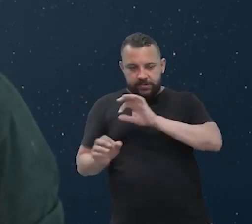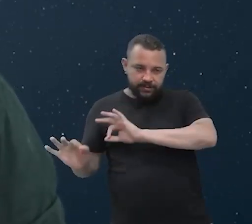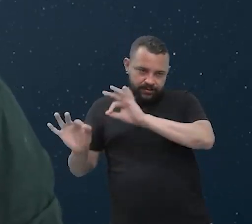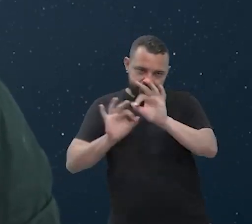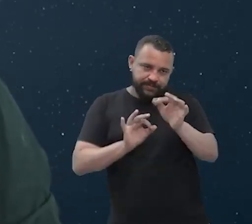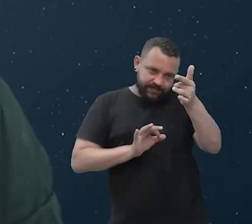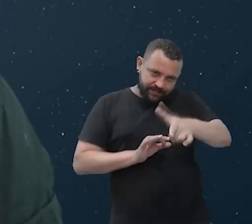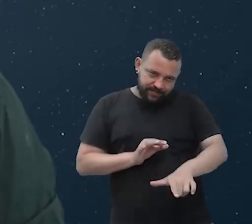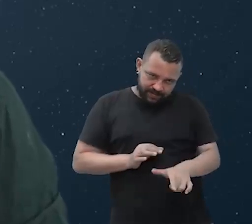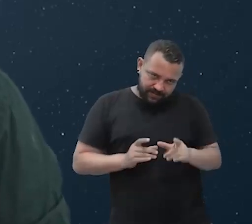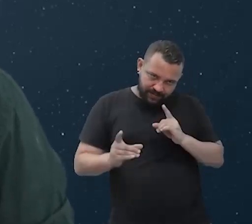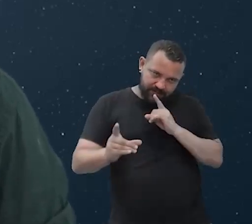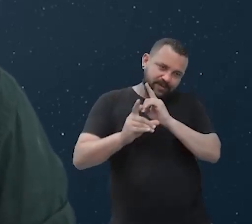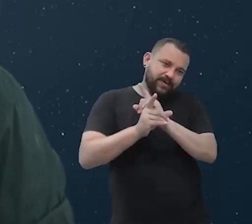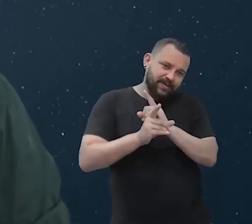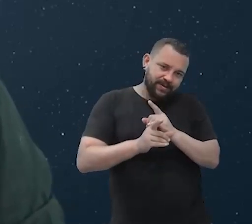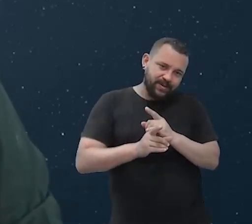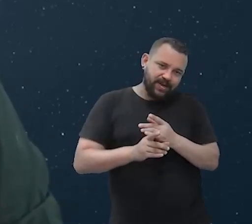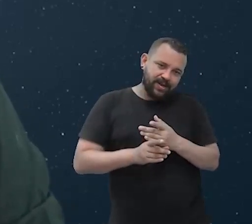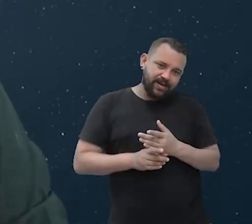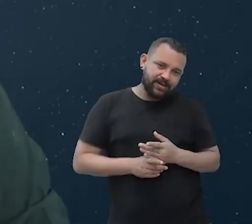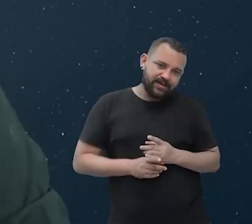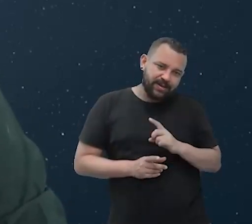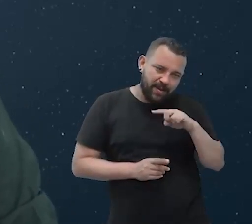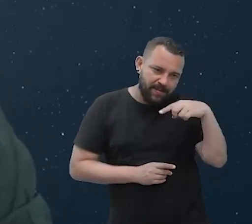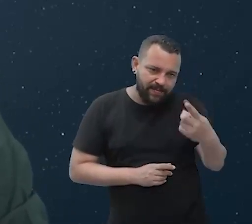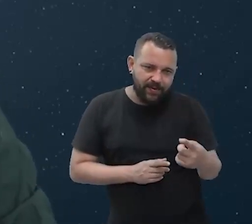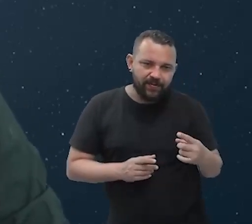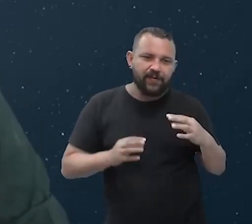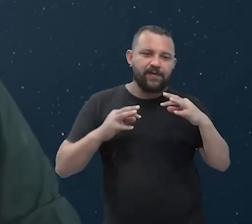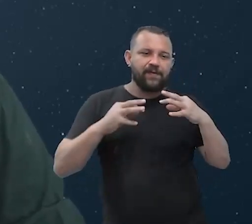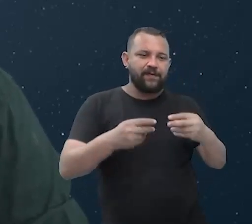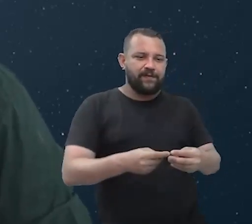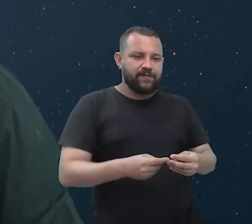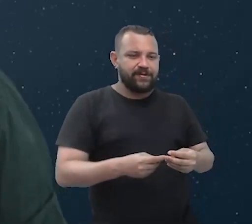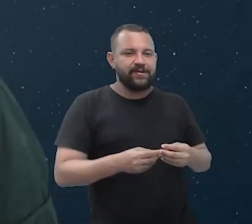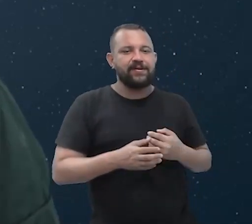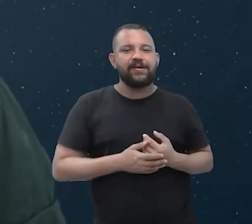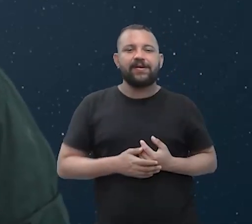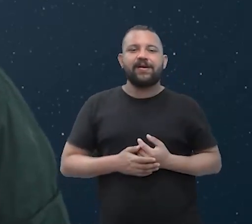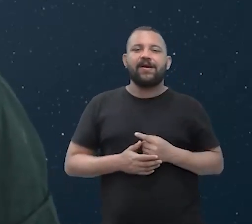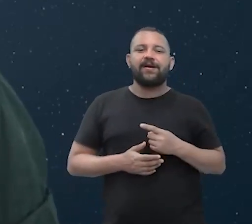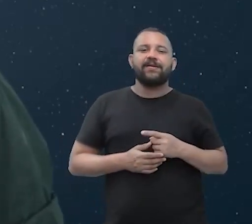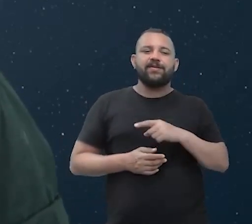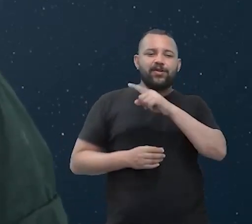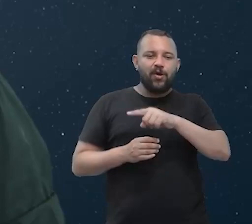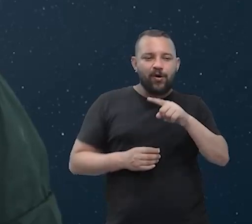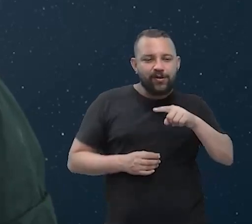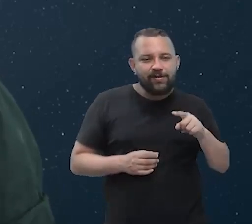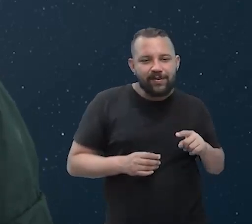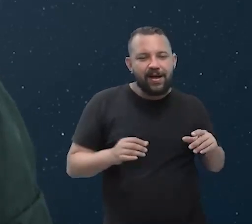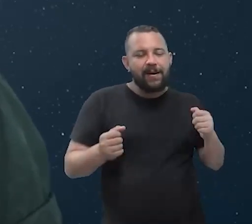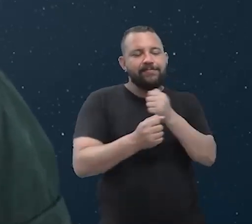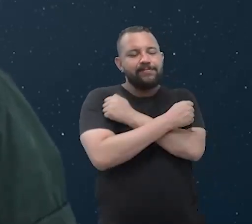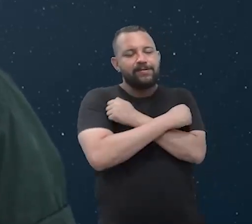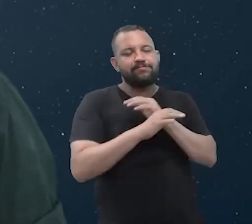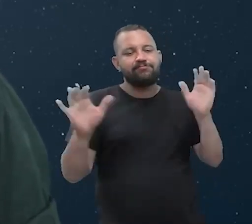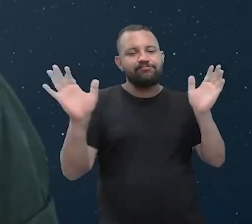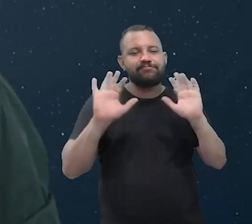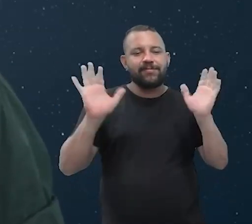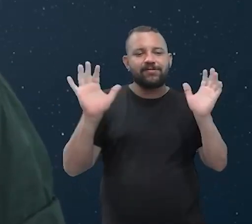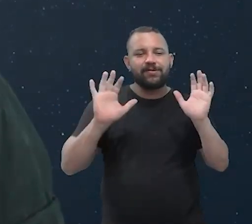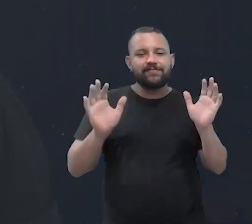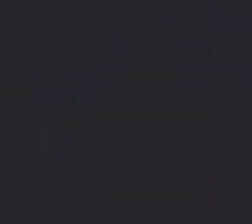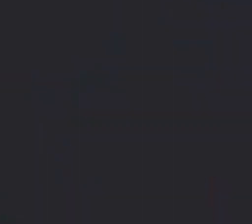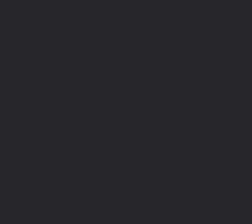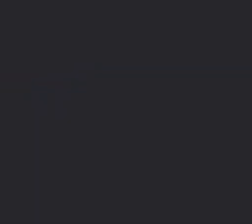E nós nos encontramos já já na nossa próxima final do bloco de homogulatórias. Um grande abraço para você e até a próxima. Tchau,